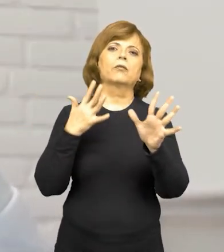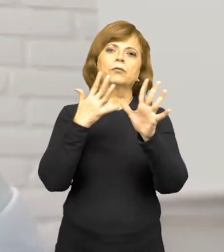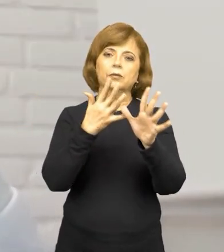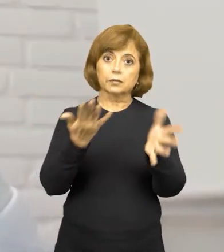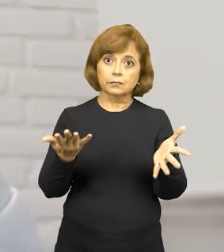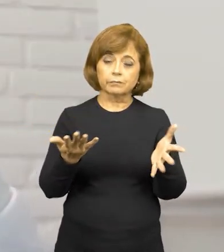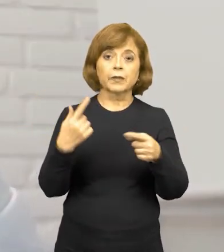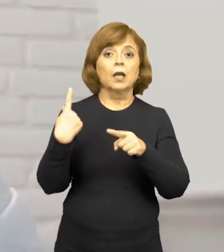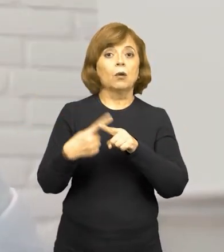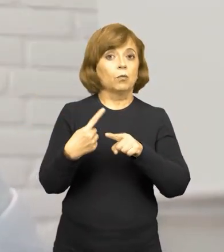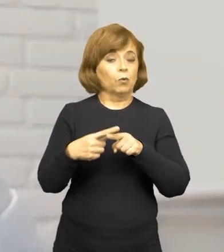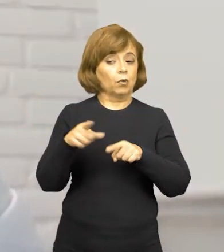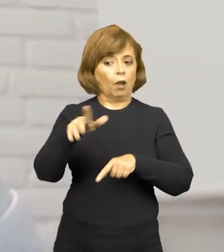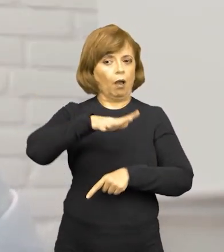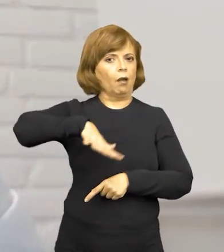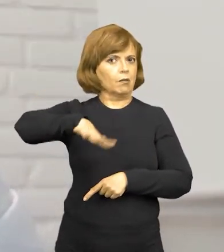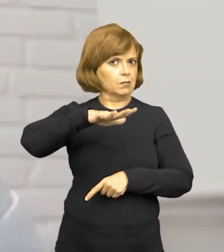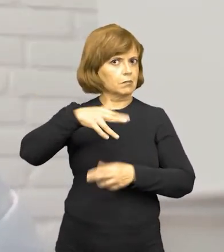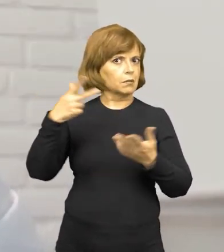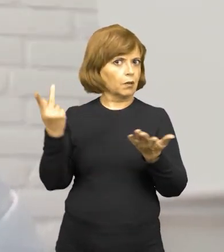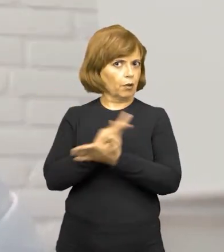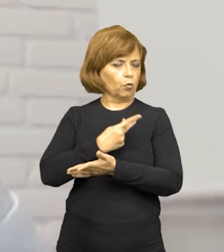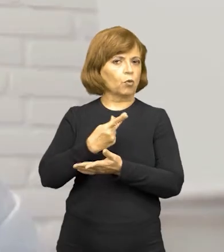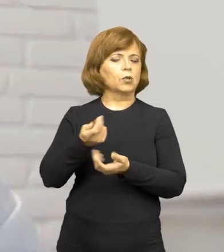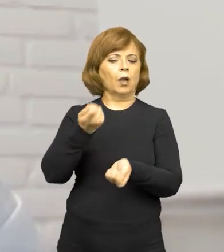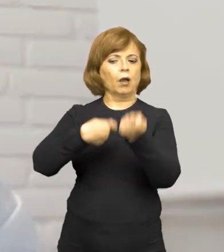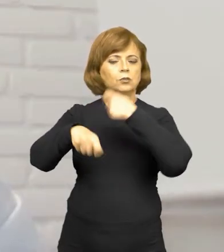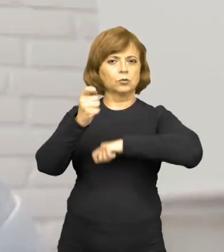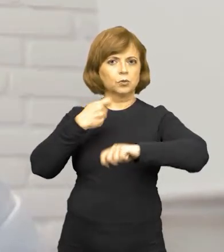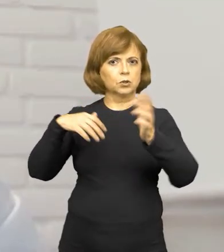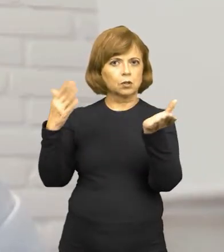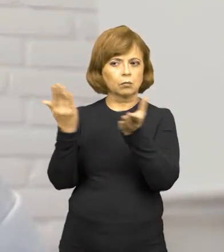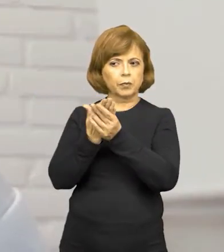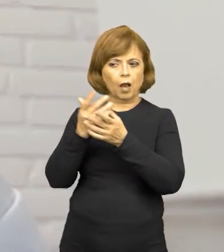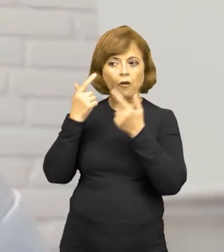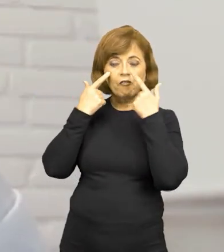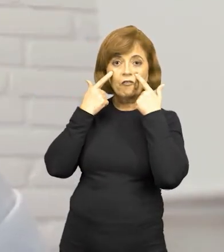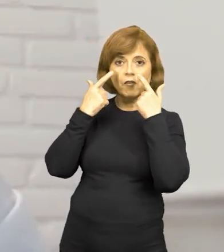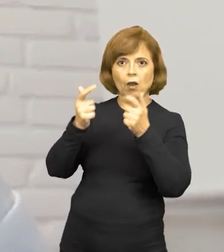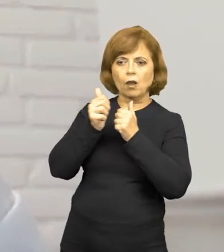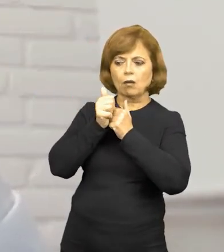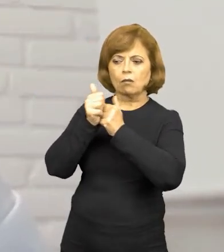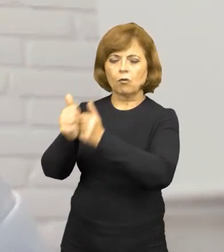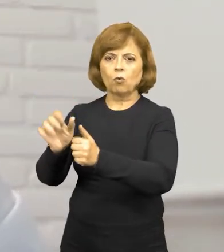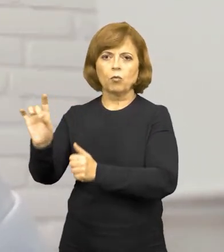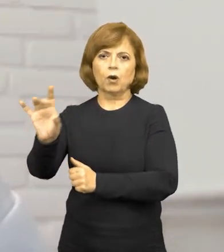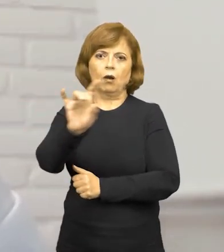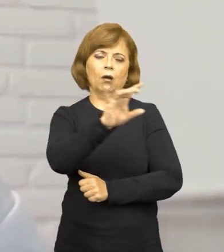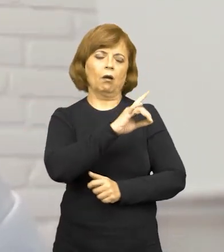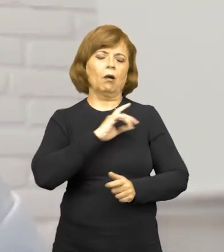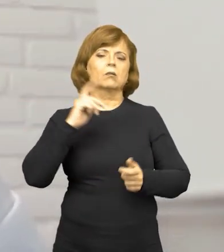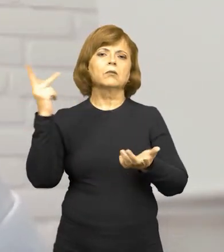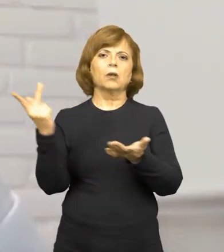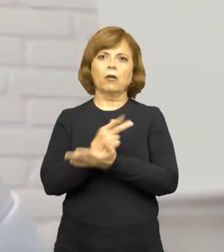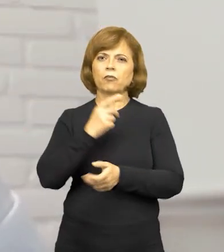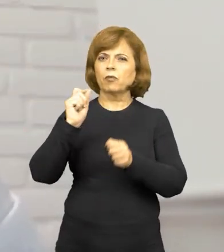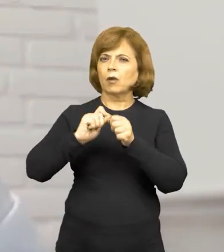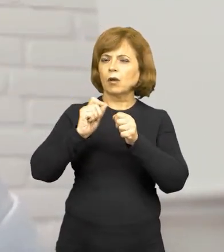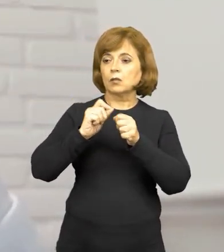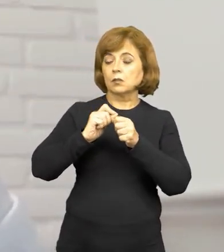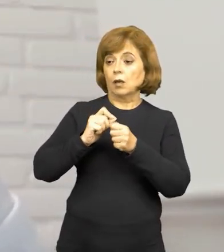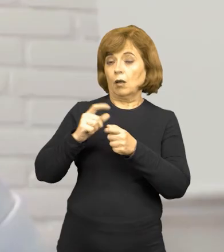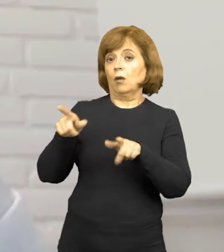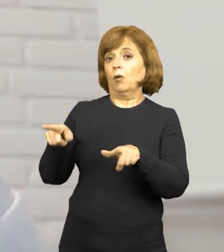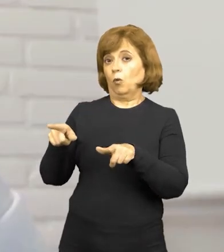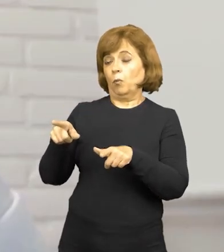cenário, instaurados procedimentos administrativos diversos, um para cada município, para acompanhar o que cada um deles vem fazendo, tanto para